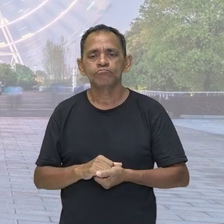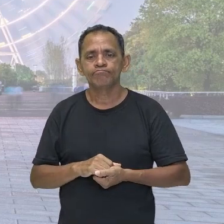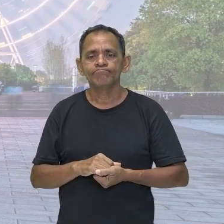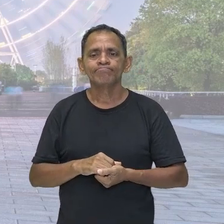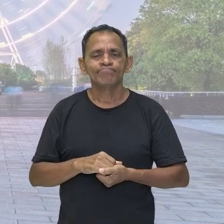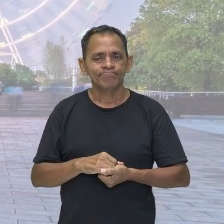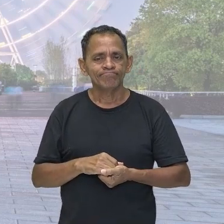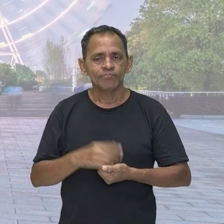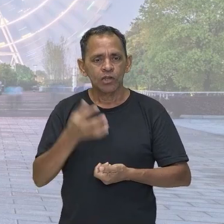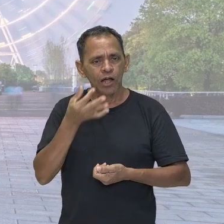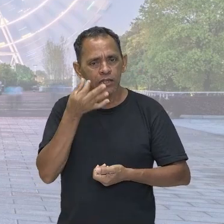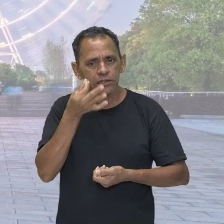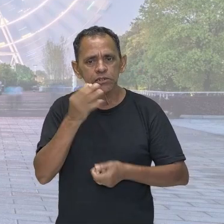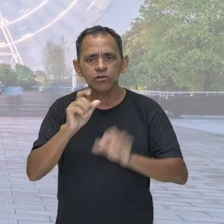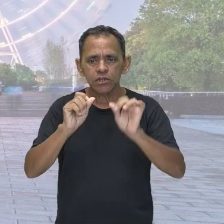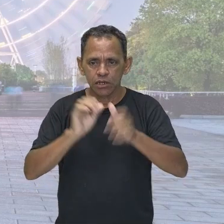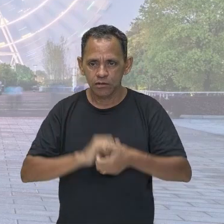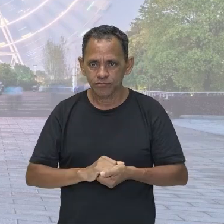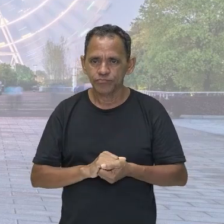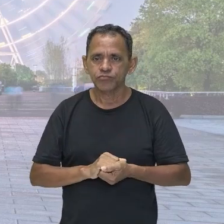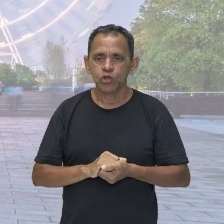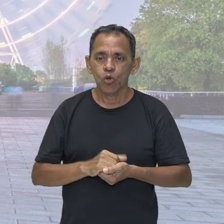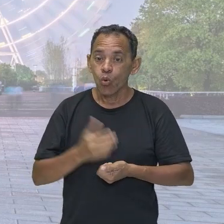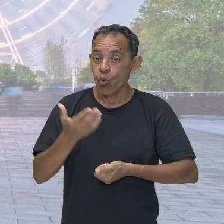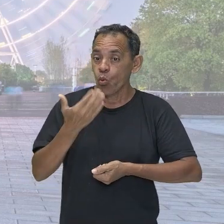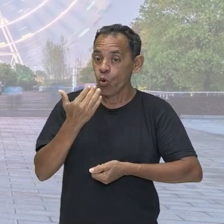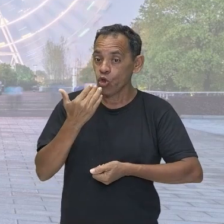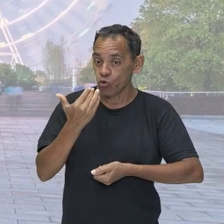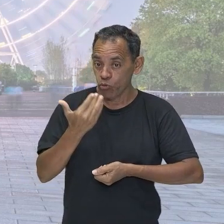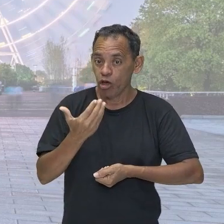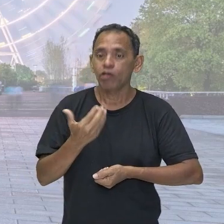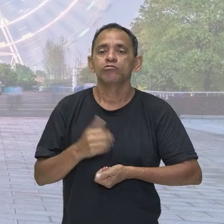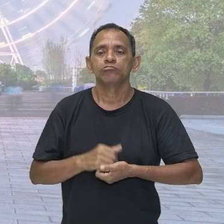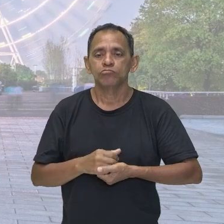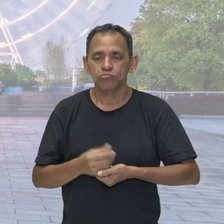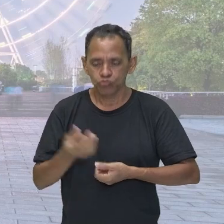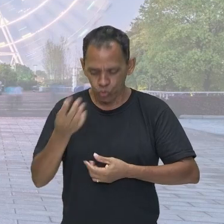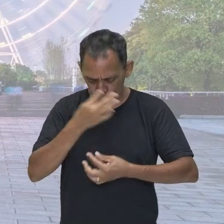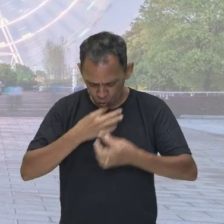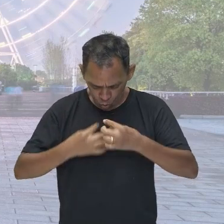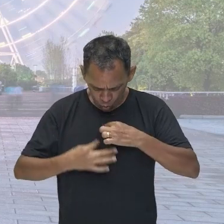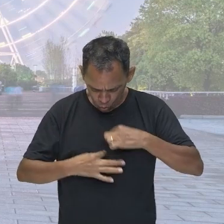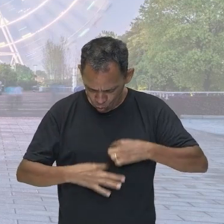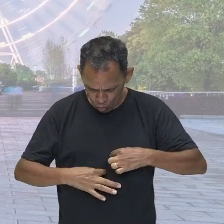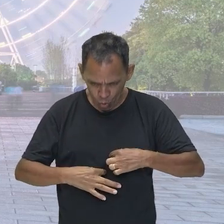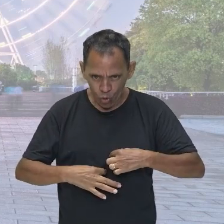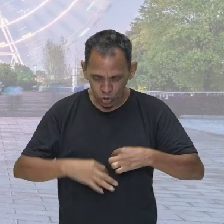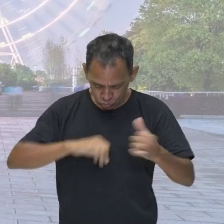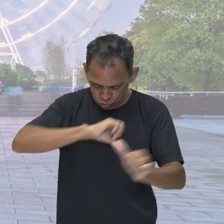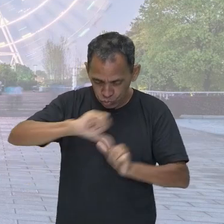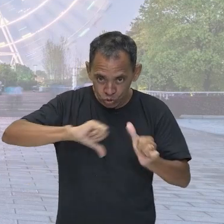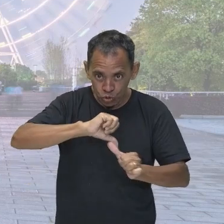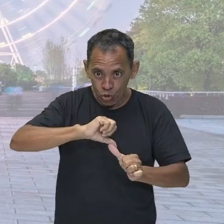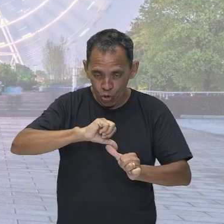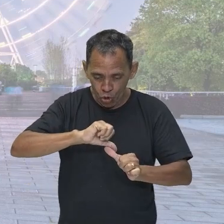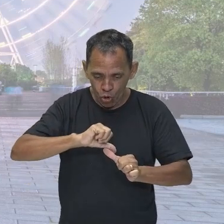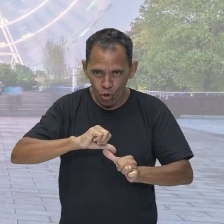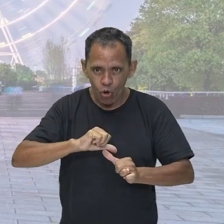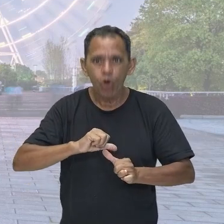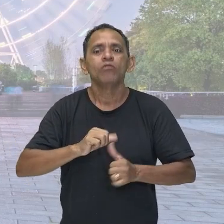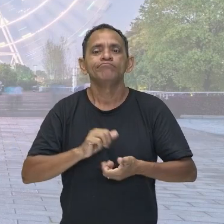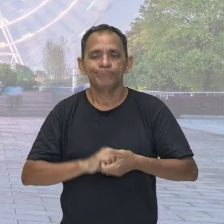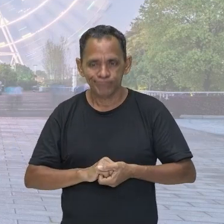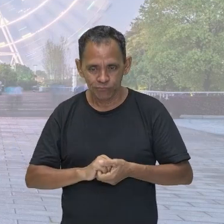Então, você comeu esse alimento, aí você teve energia. Então, a energia daquele alimento se transformou na sua energia para correr.